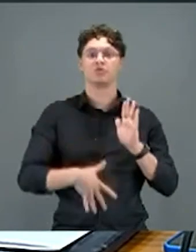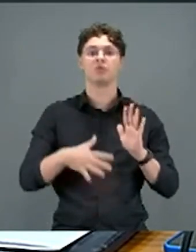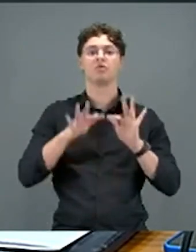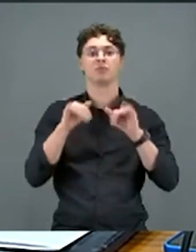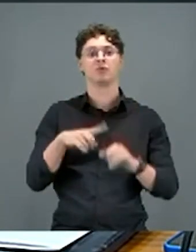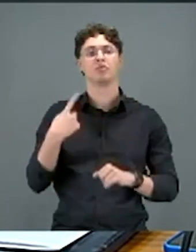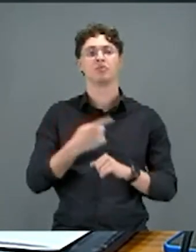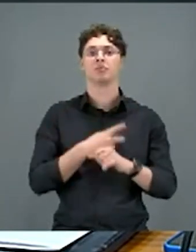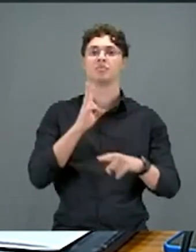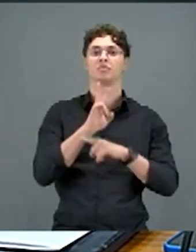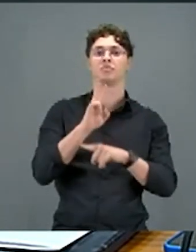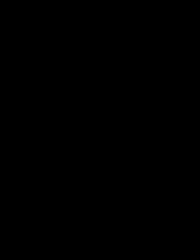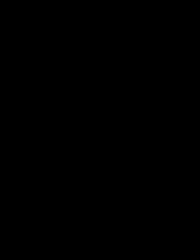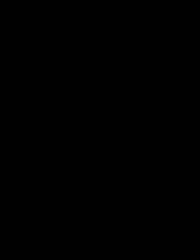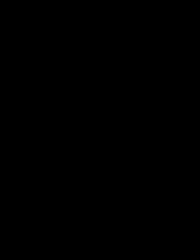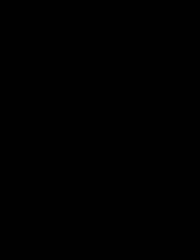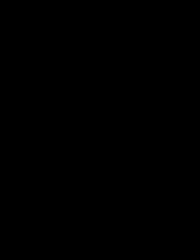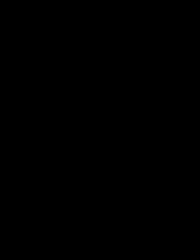a gente cuide de toda a questão indígena.